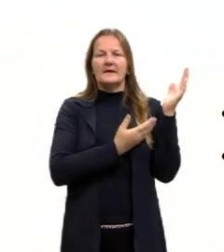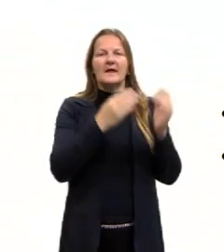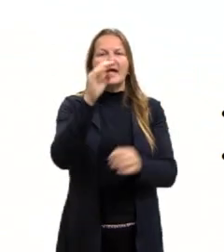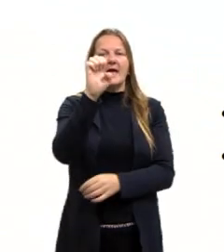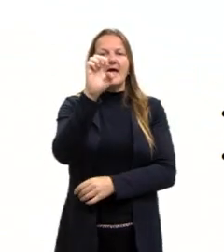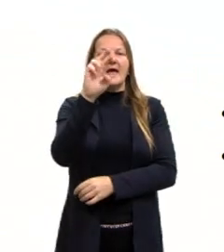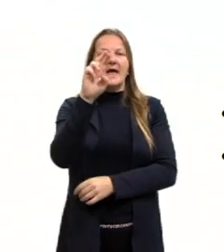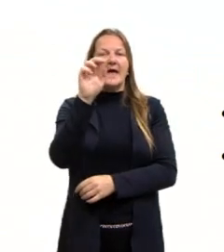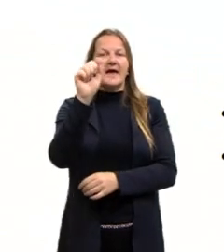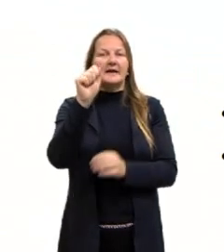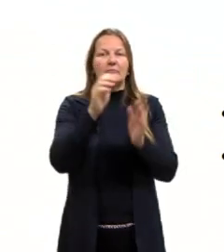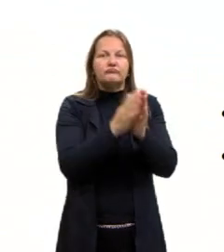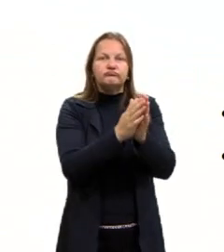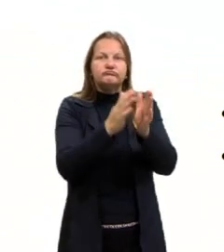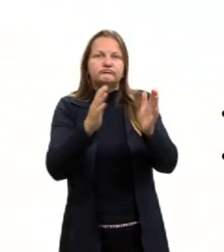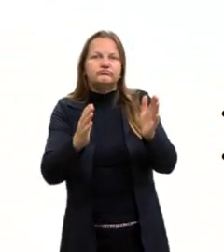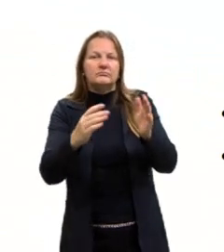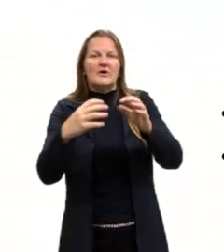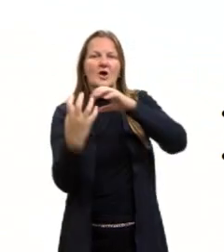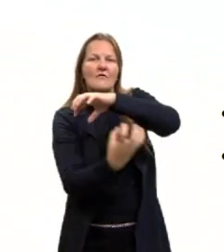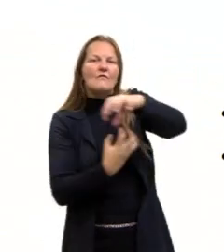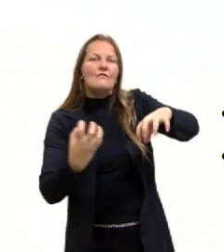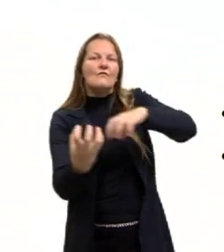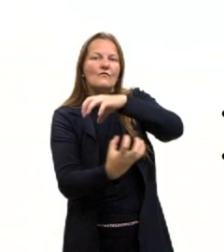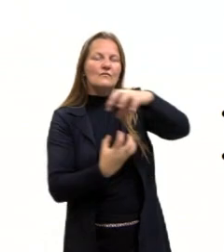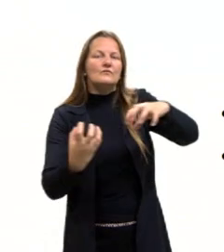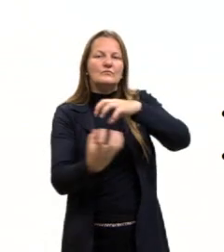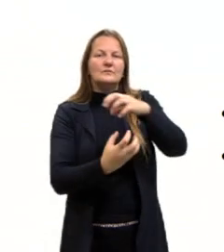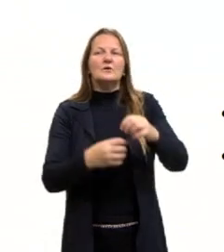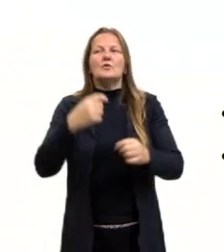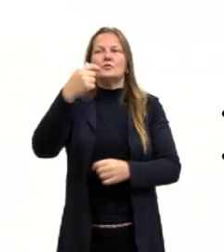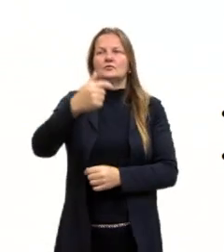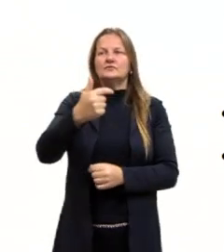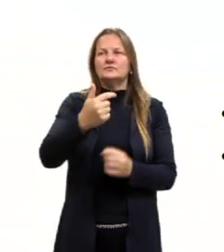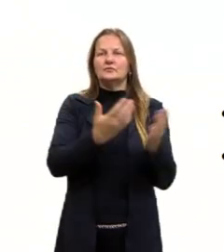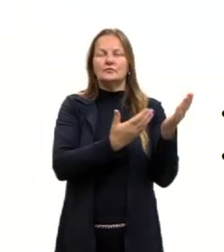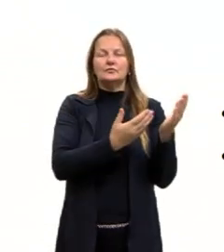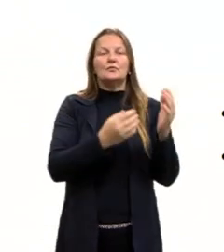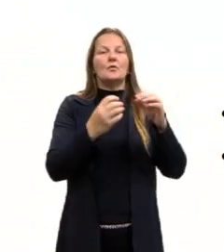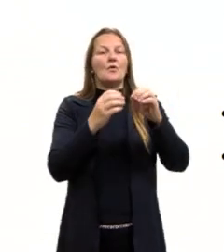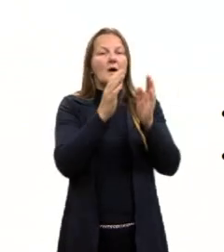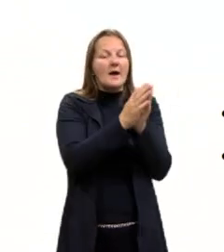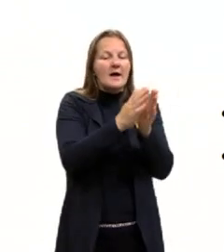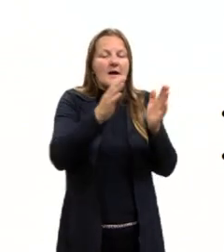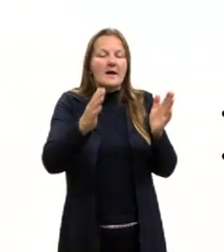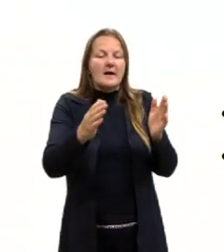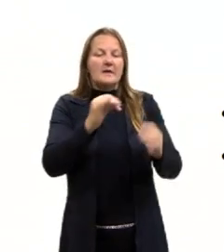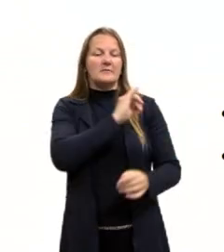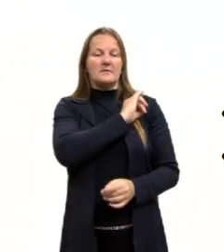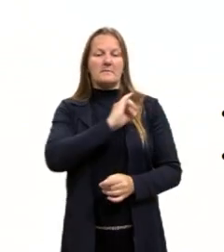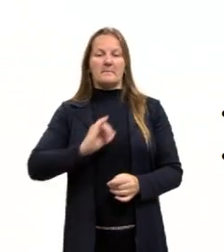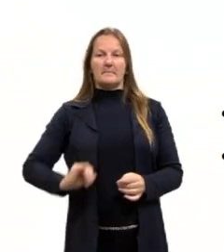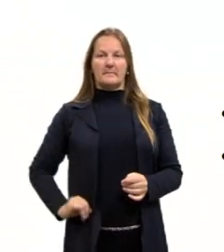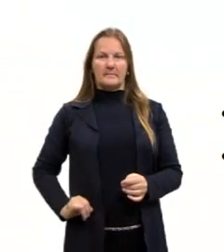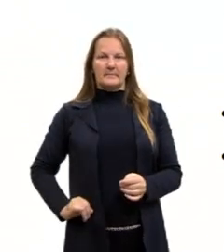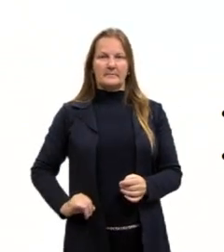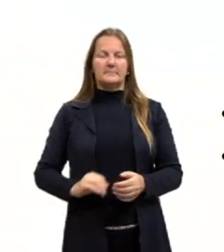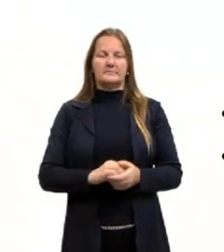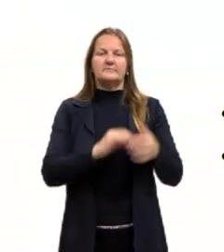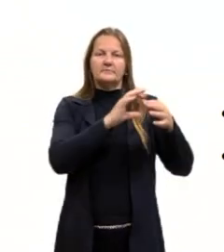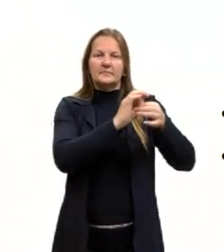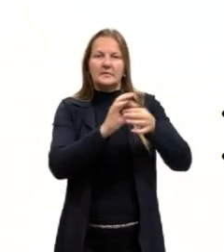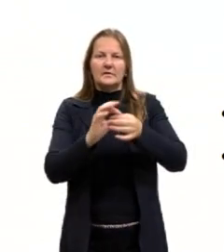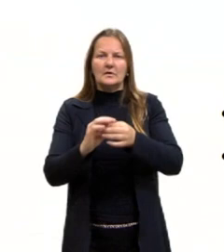então, essa Era das Revoluções e a segunda, a Era dos Impérios. Um livro bem importante. O Hobsbawm faz alguns